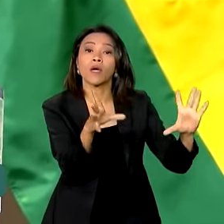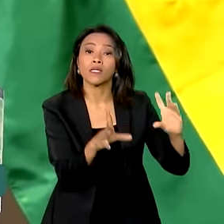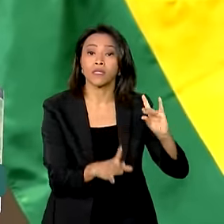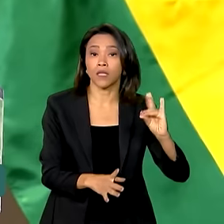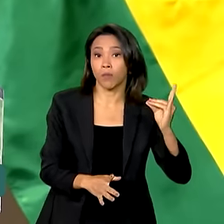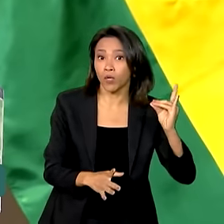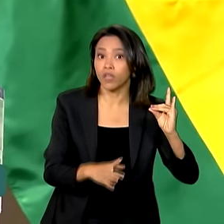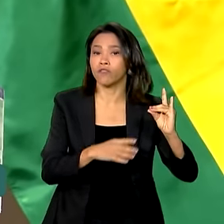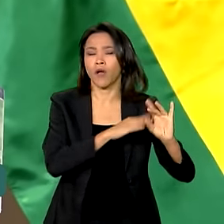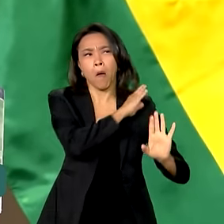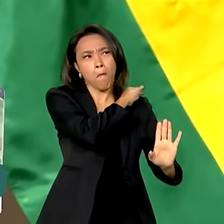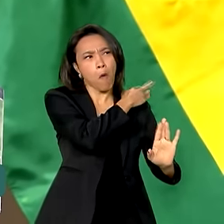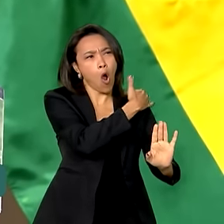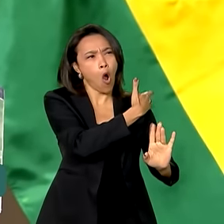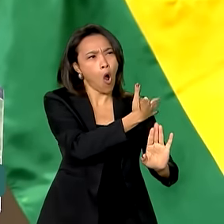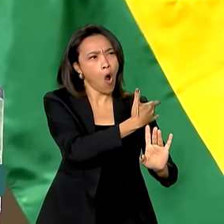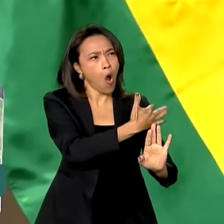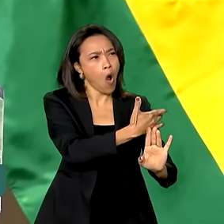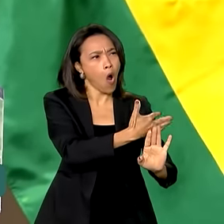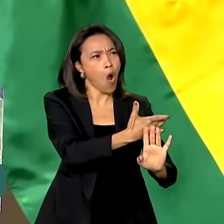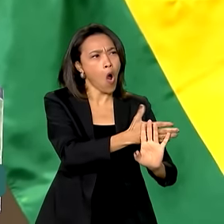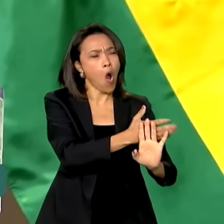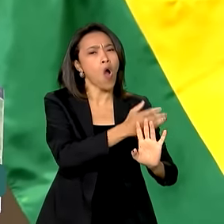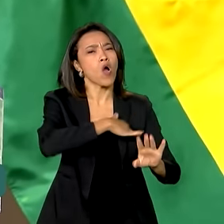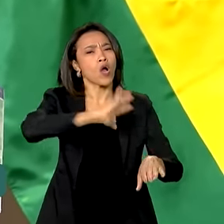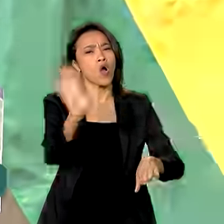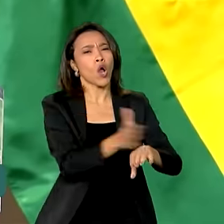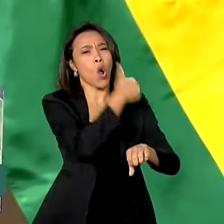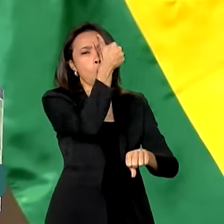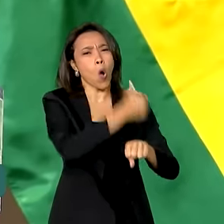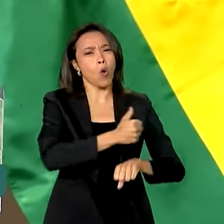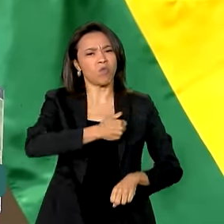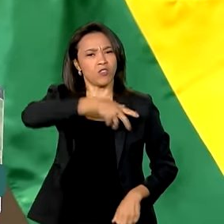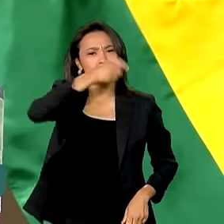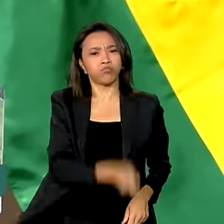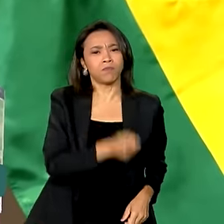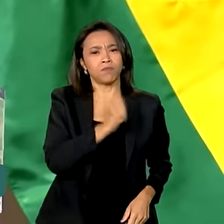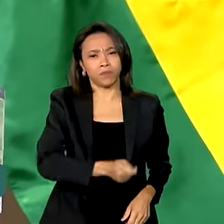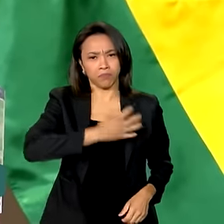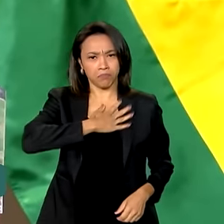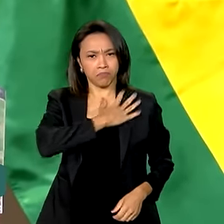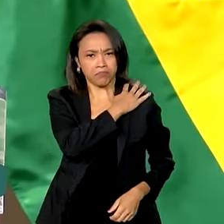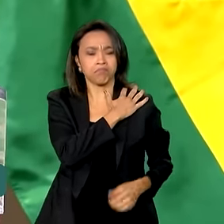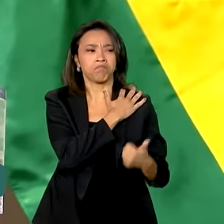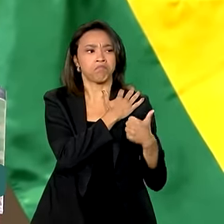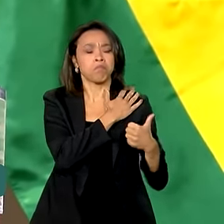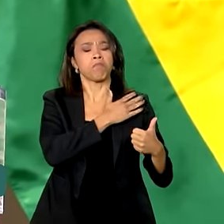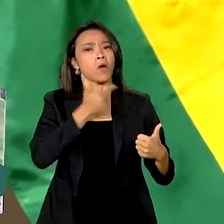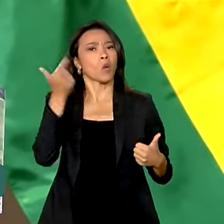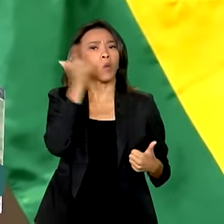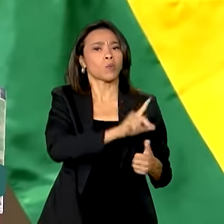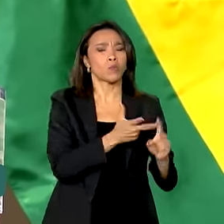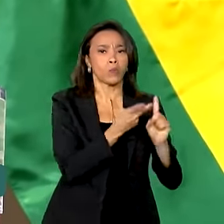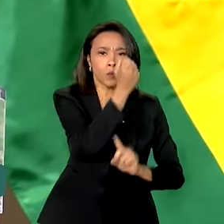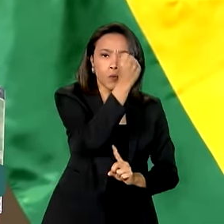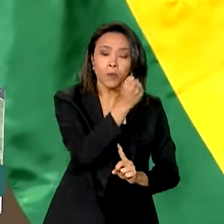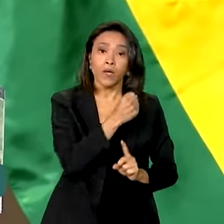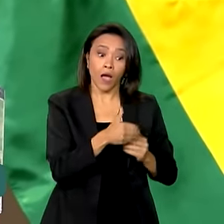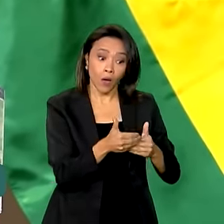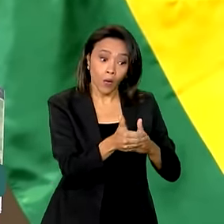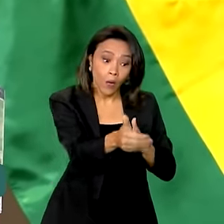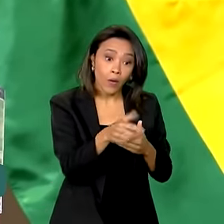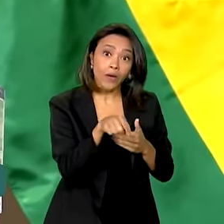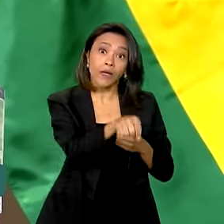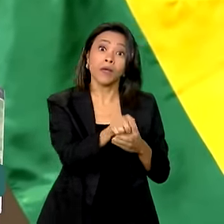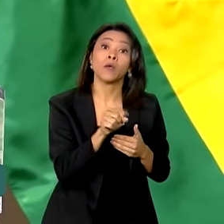longo caminho entrecortado por golpes e ditaduras. As vésperas de comemorar o seu bicentenário em